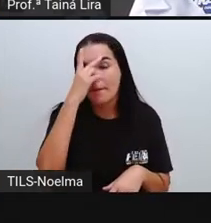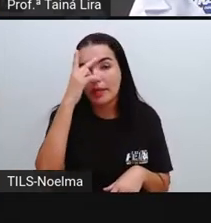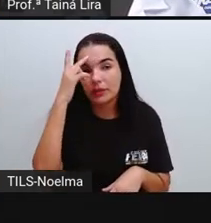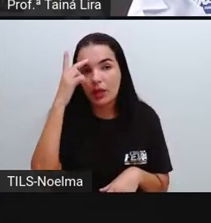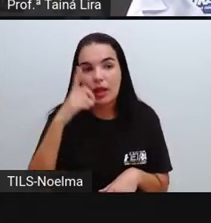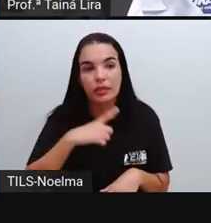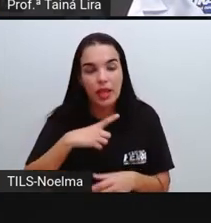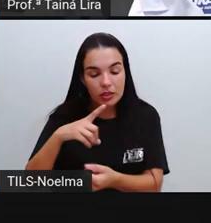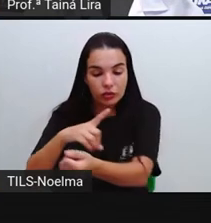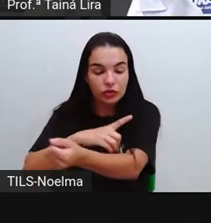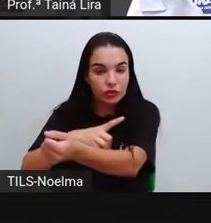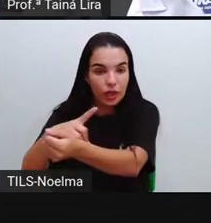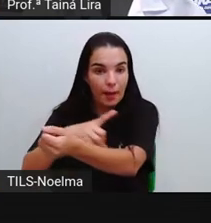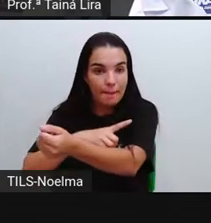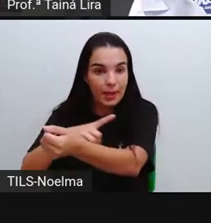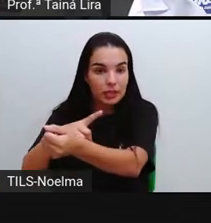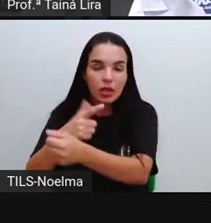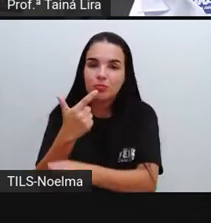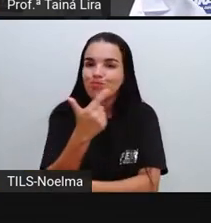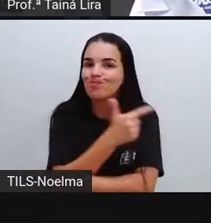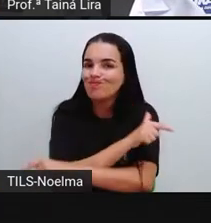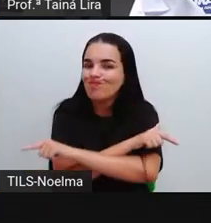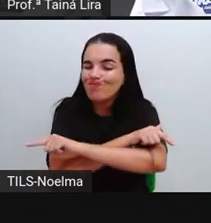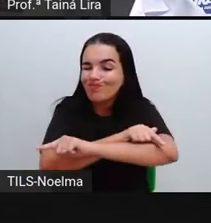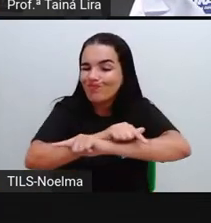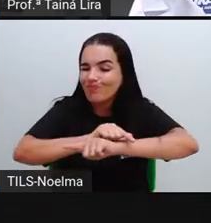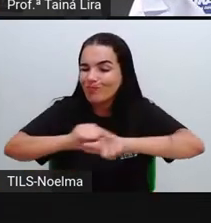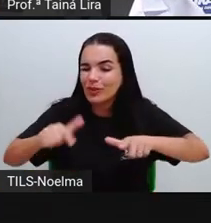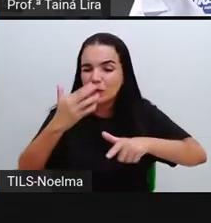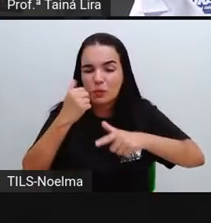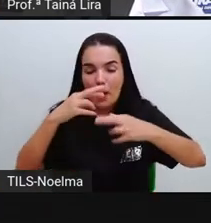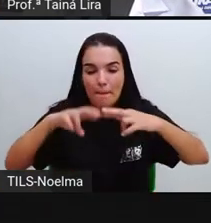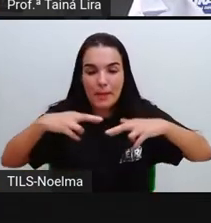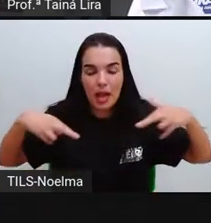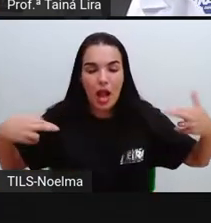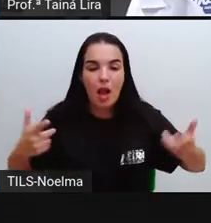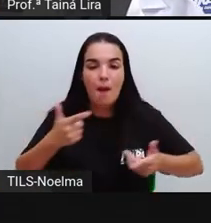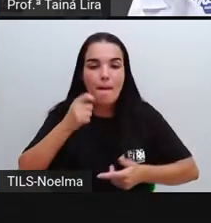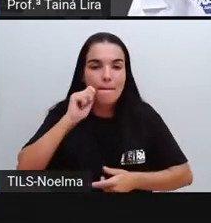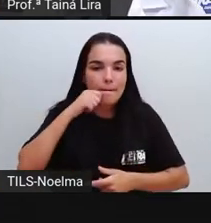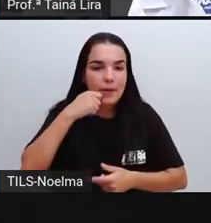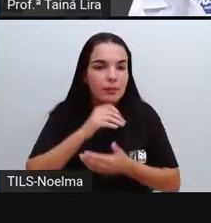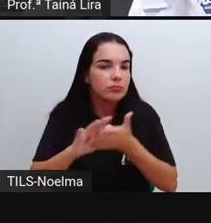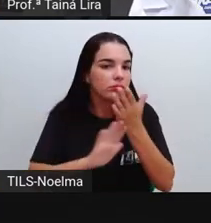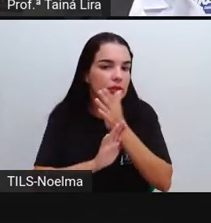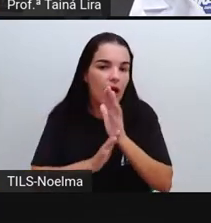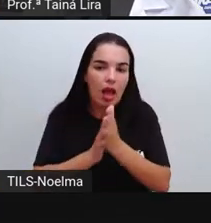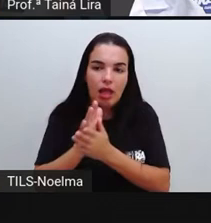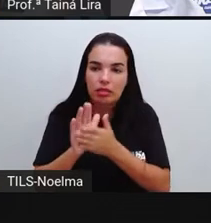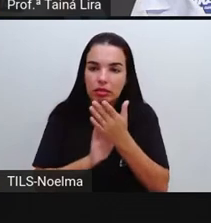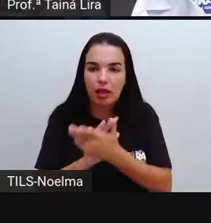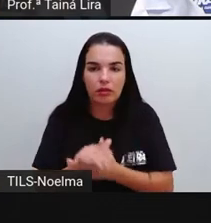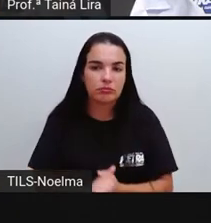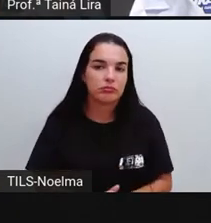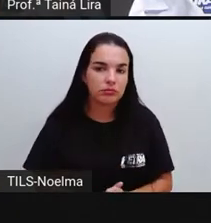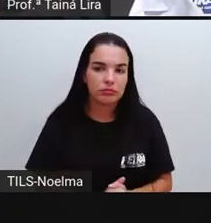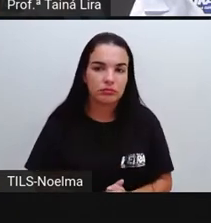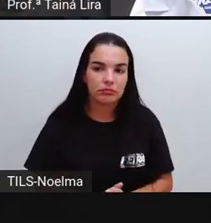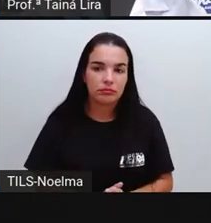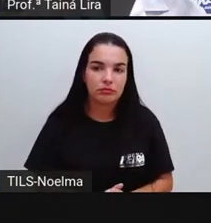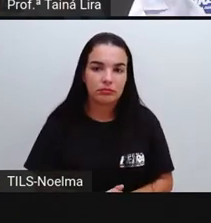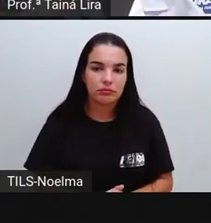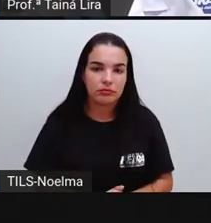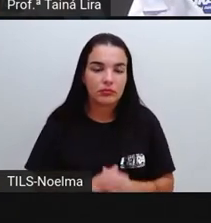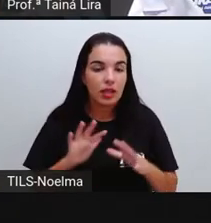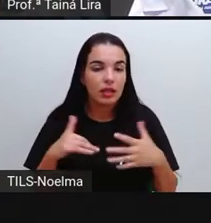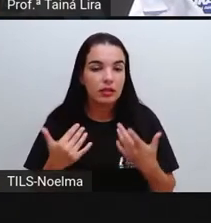diabetes que não podem comer pão, macarrão, biscoito, tá? Então, muitas vezes, o açúcar, gente